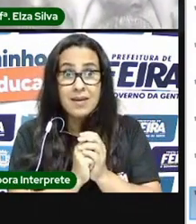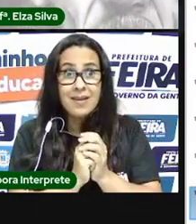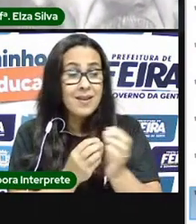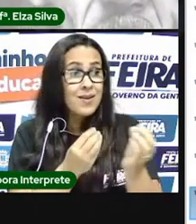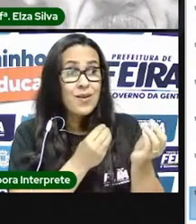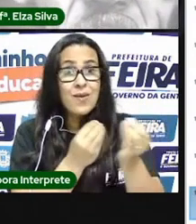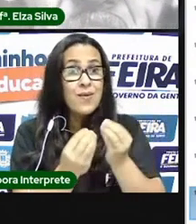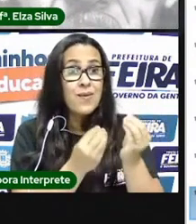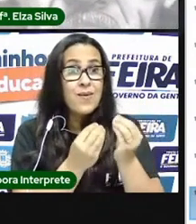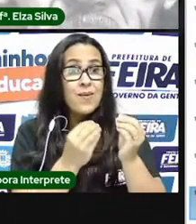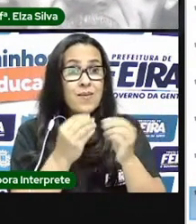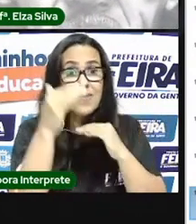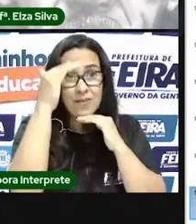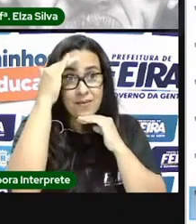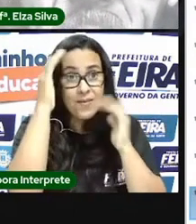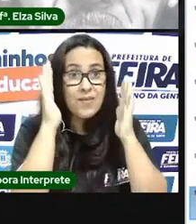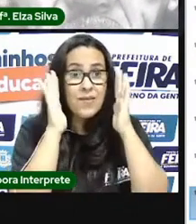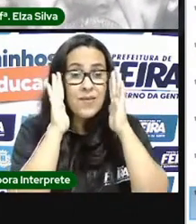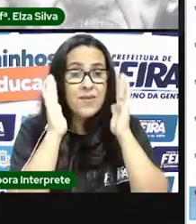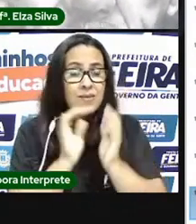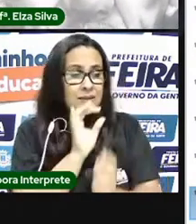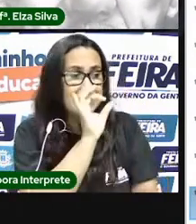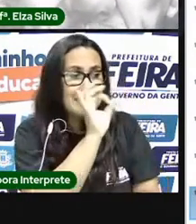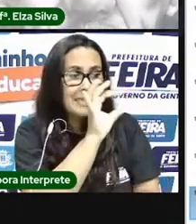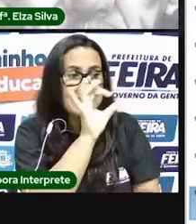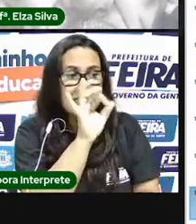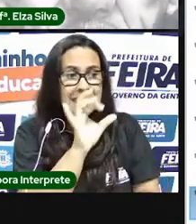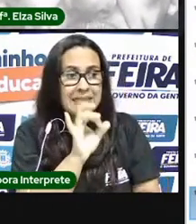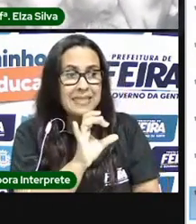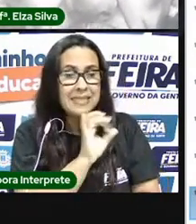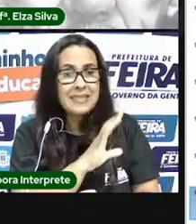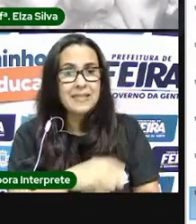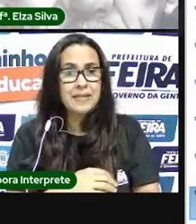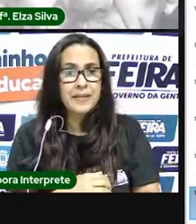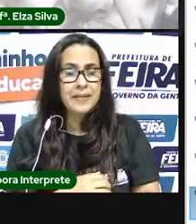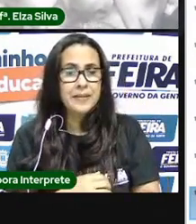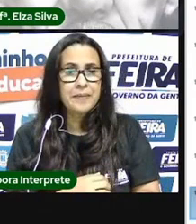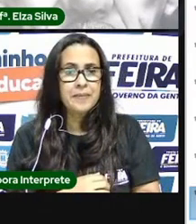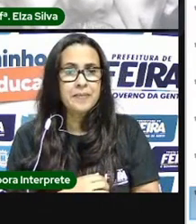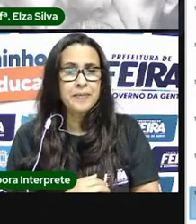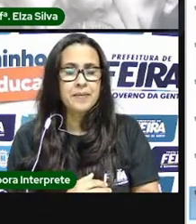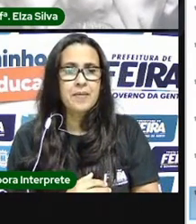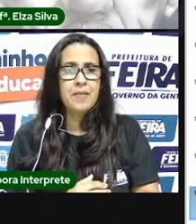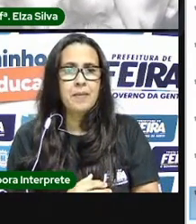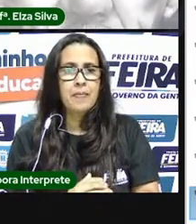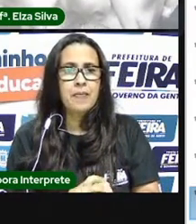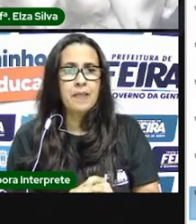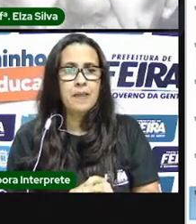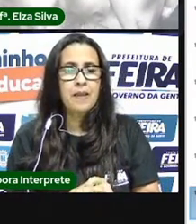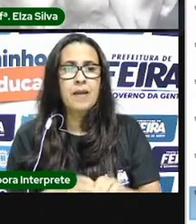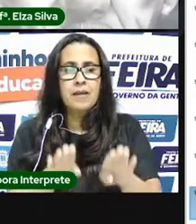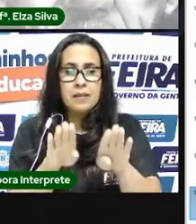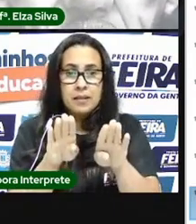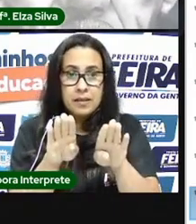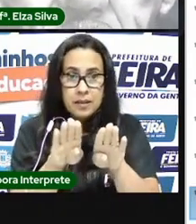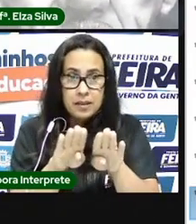desenho as luzes tudo isso ele faz também com borracha